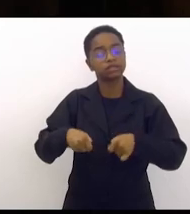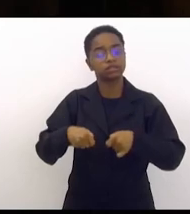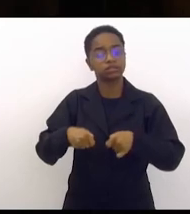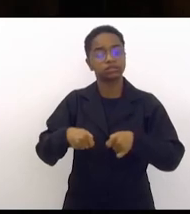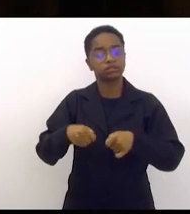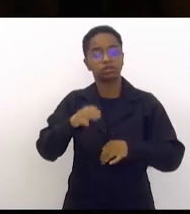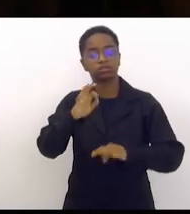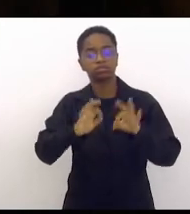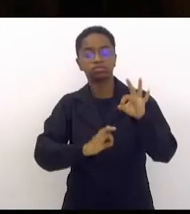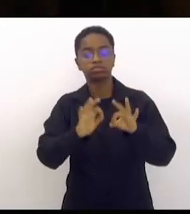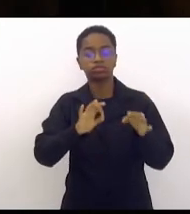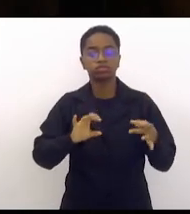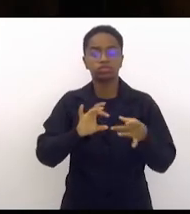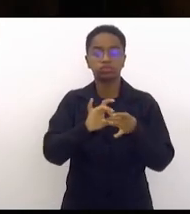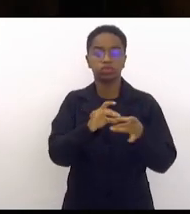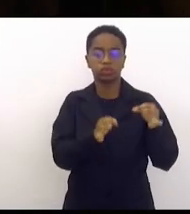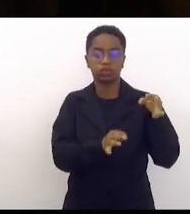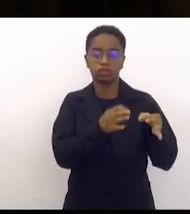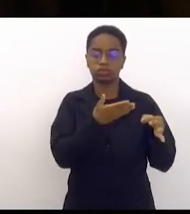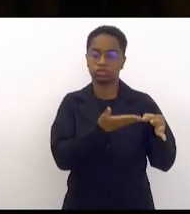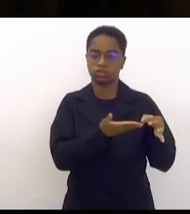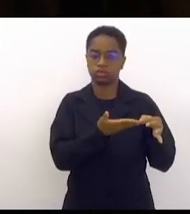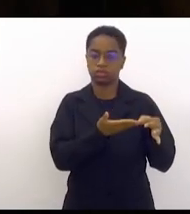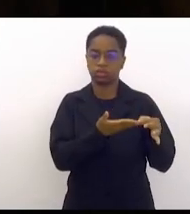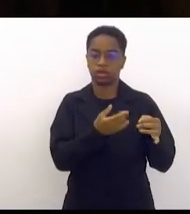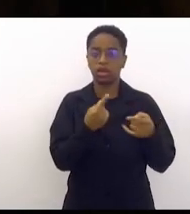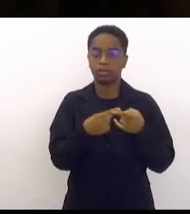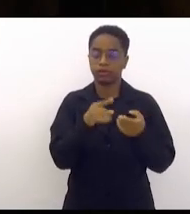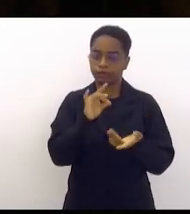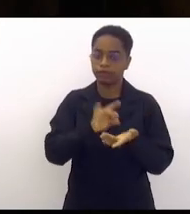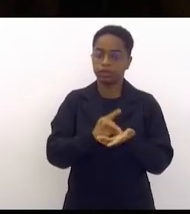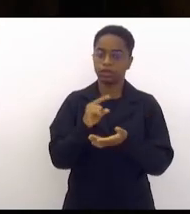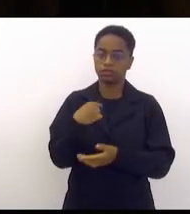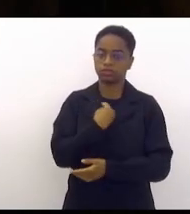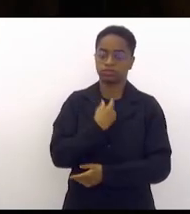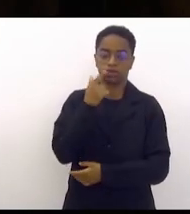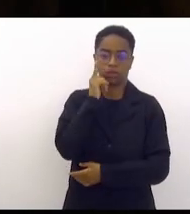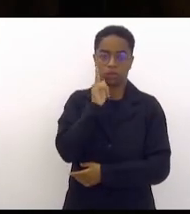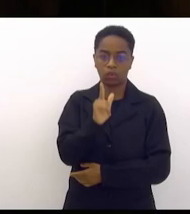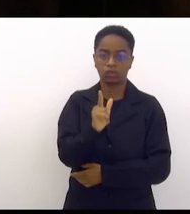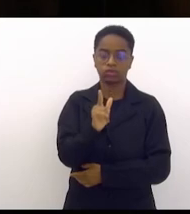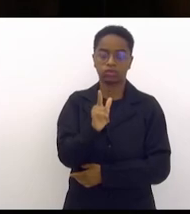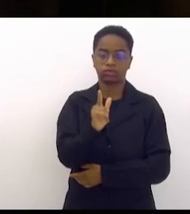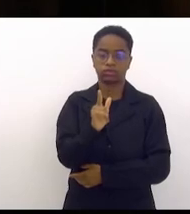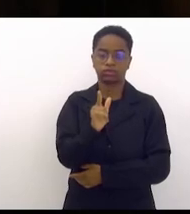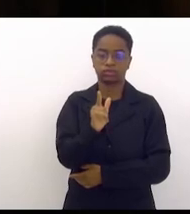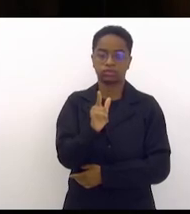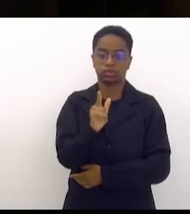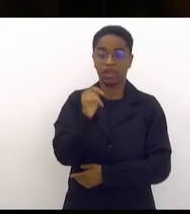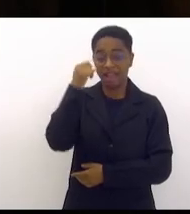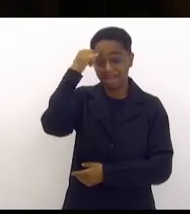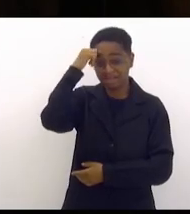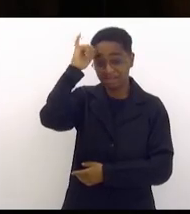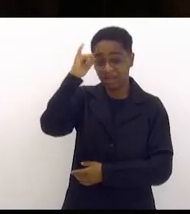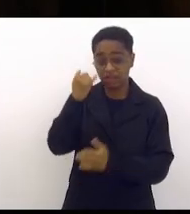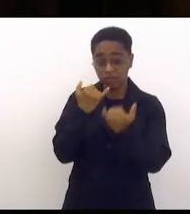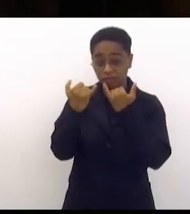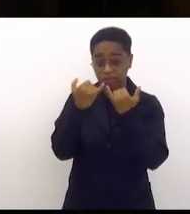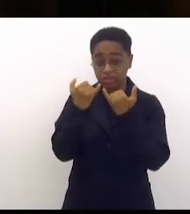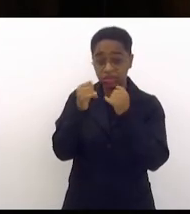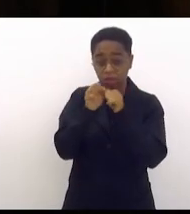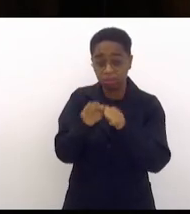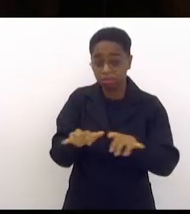alinhada ao judiciário para que possamos efetivamente não deixar vazar as ações